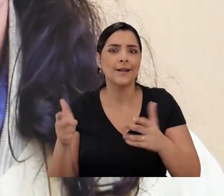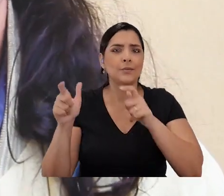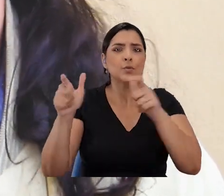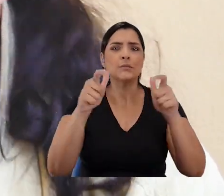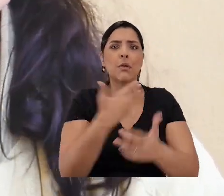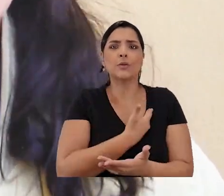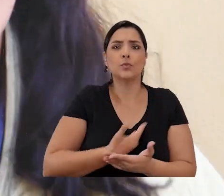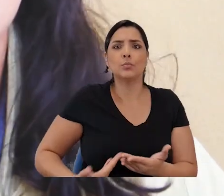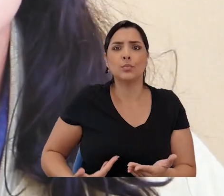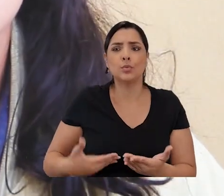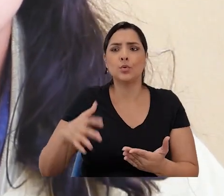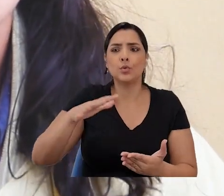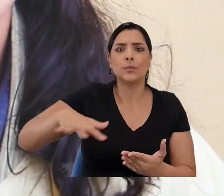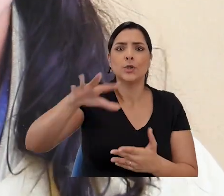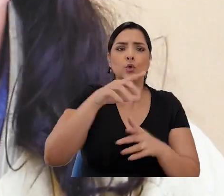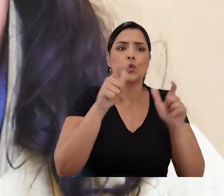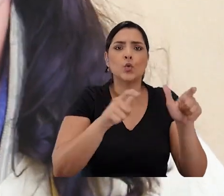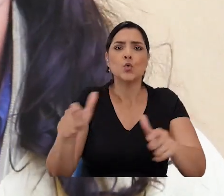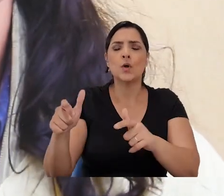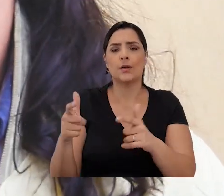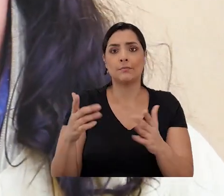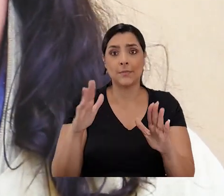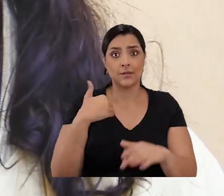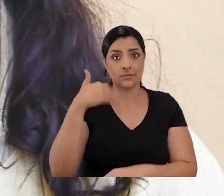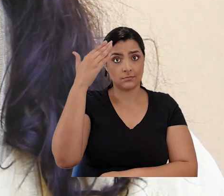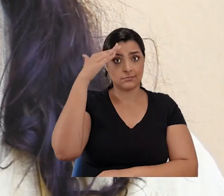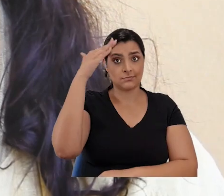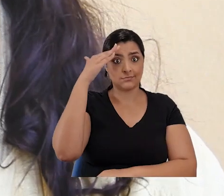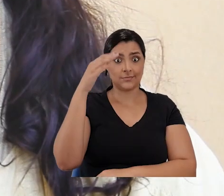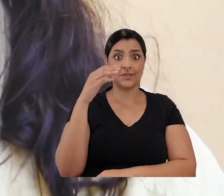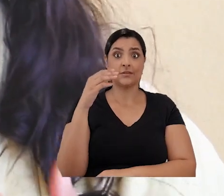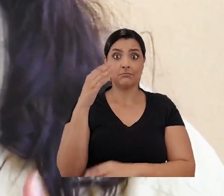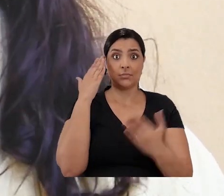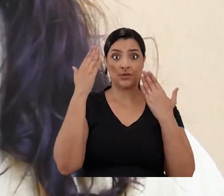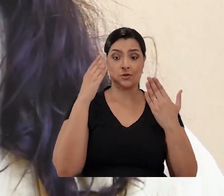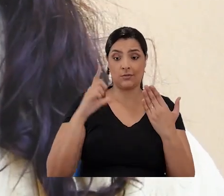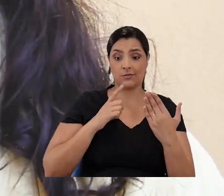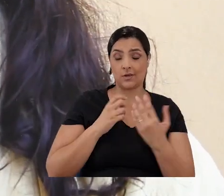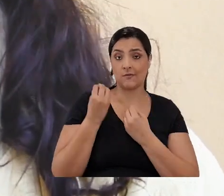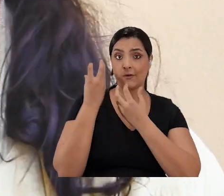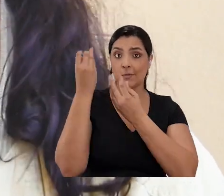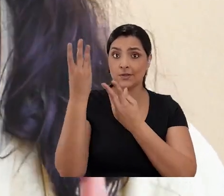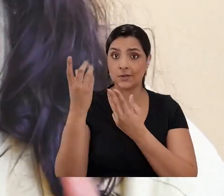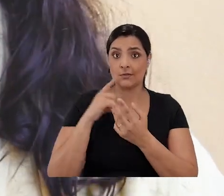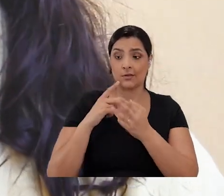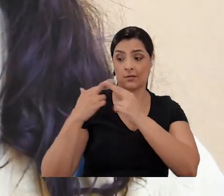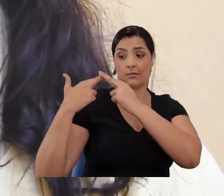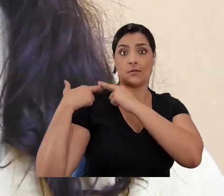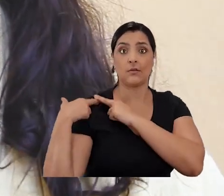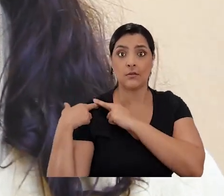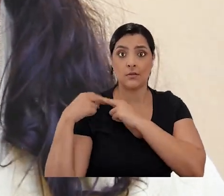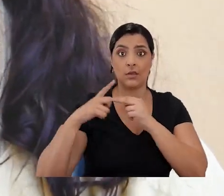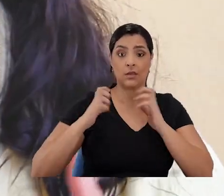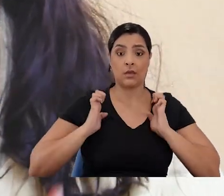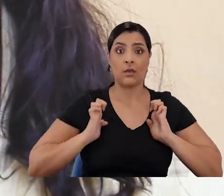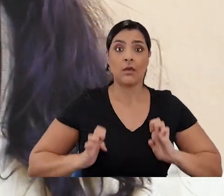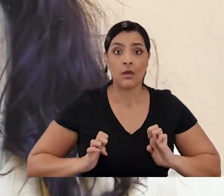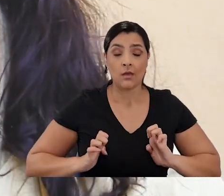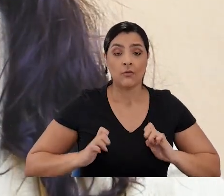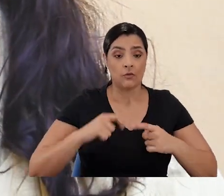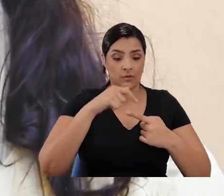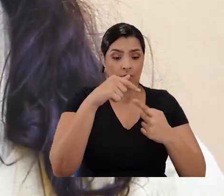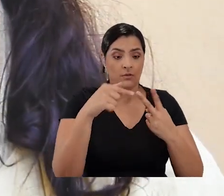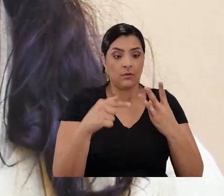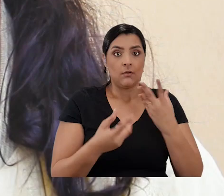no espaço público. Eu entendo que esse psicólogo, com a informação que tem, com a responsabilidade que tem, com a atuação